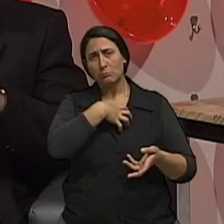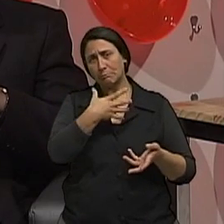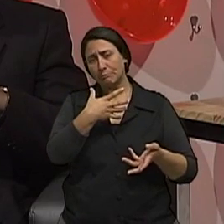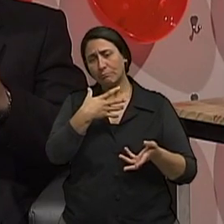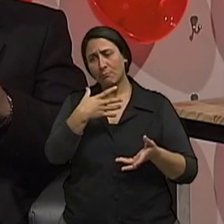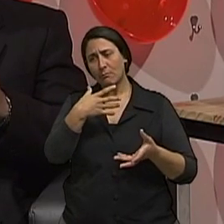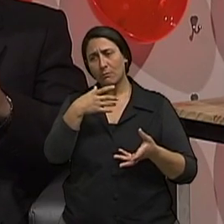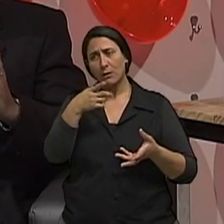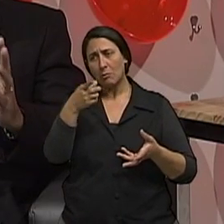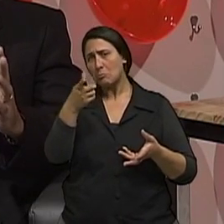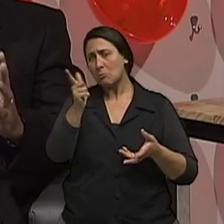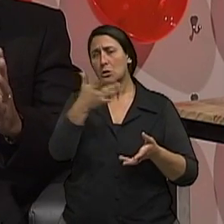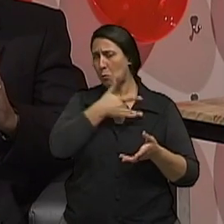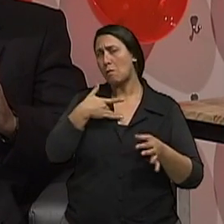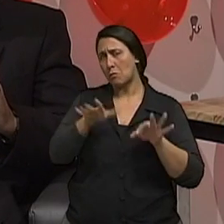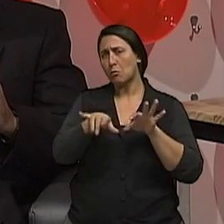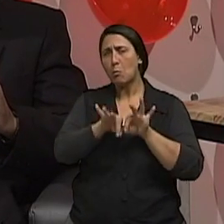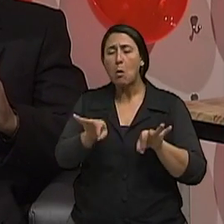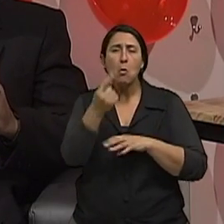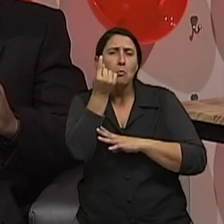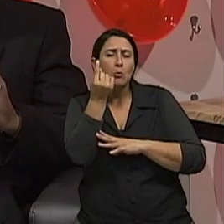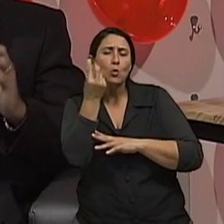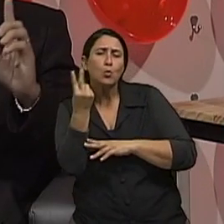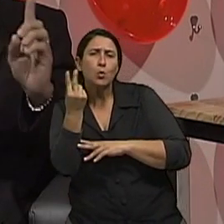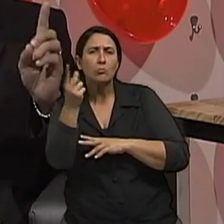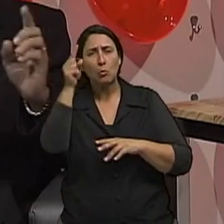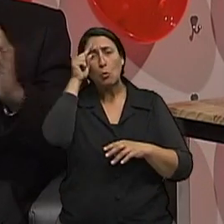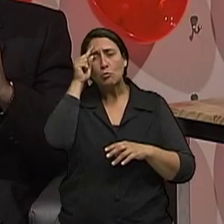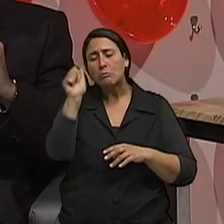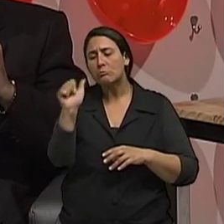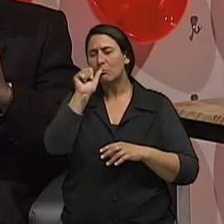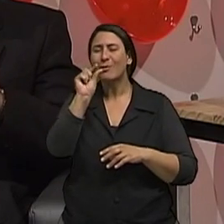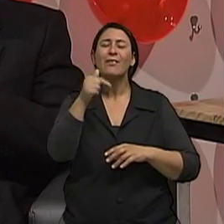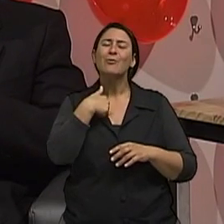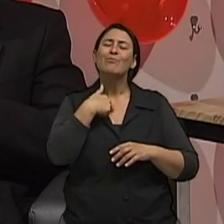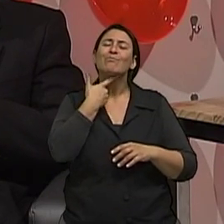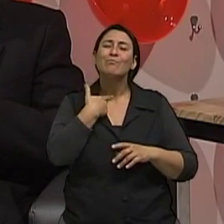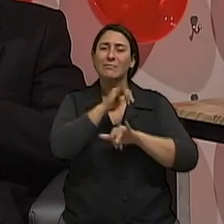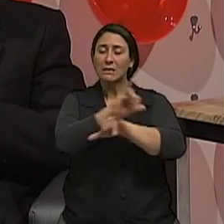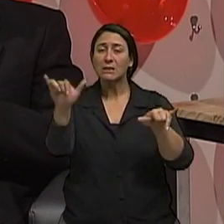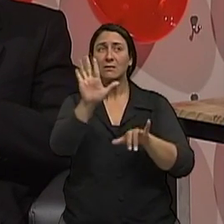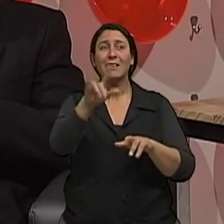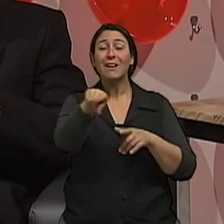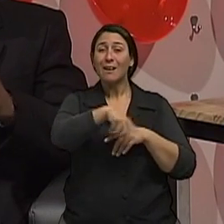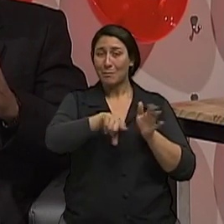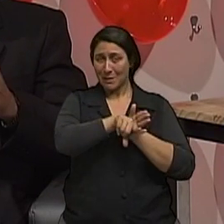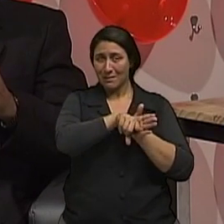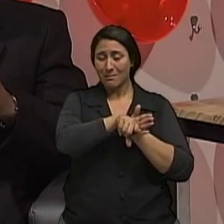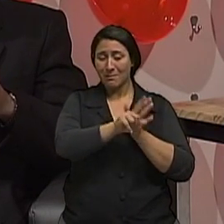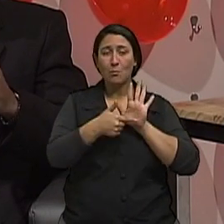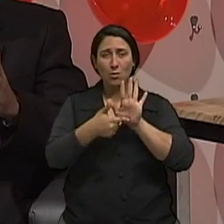do saudável, né. Então, uma, duas doses de álcool diárias. E eu gostaria de ressaltar, Isabel, que essas pesquisas, então,